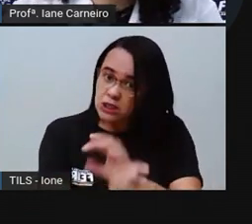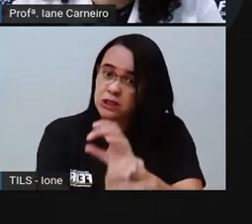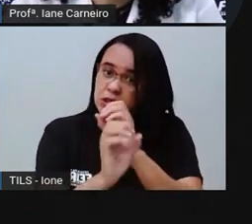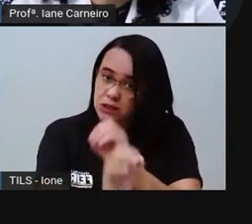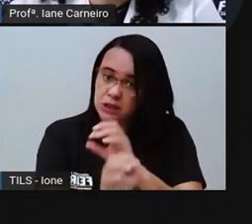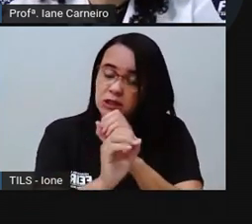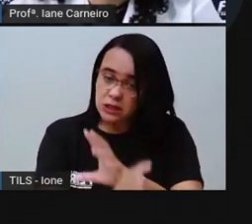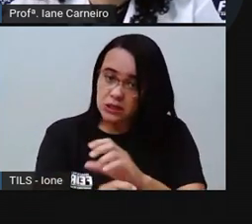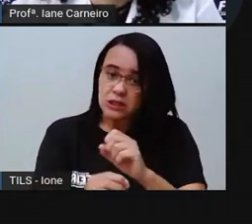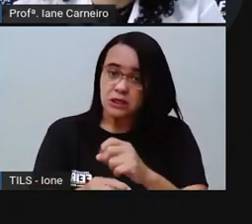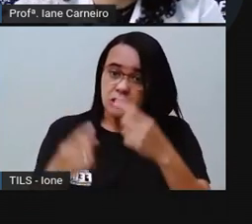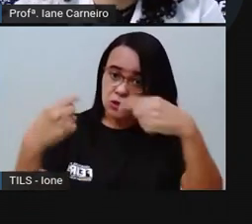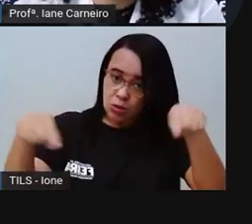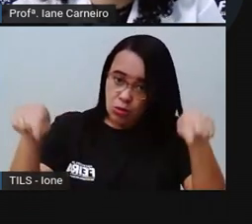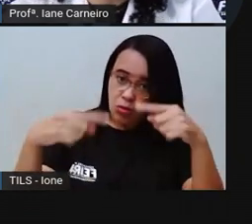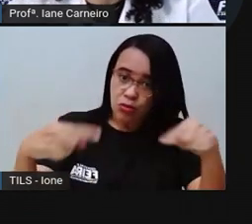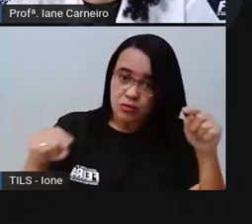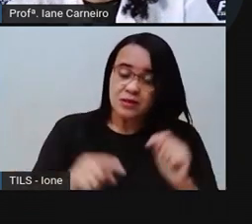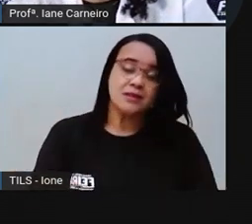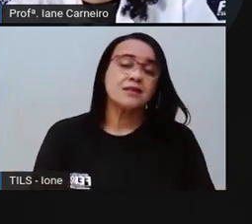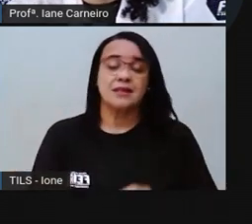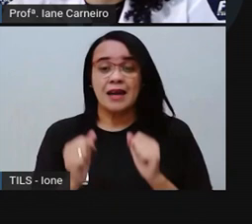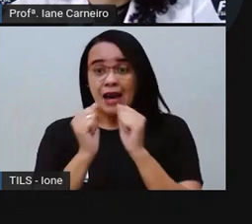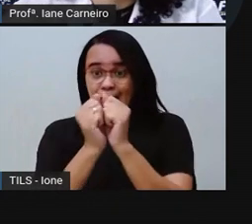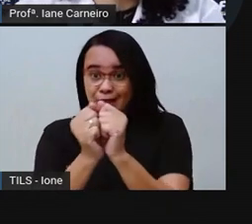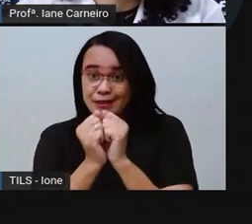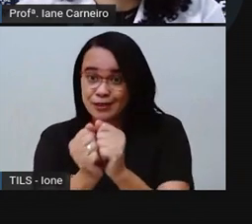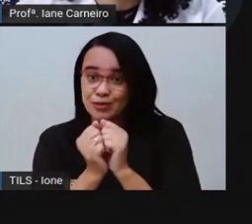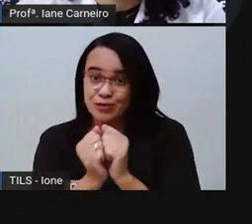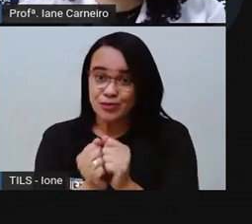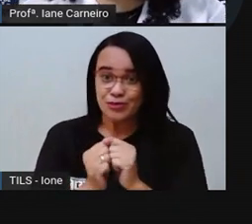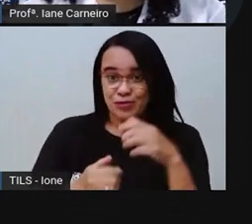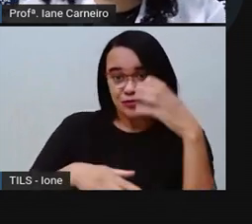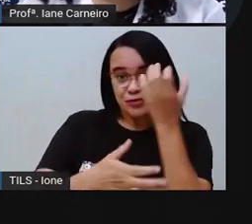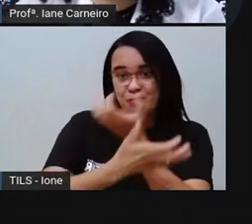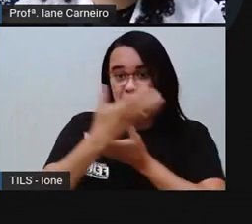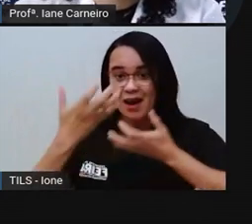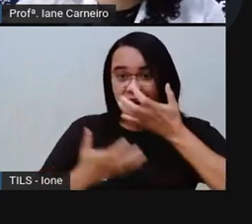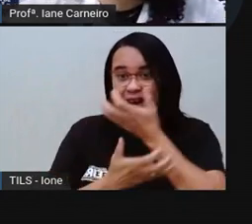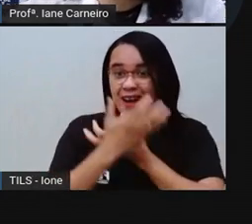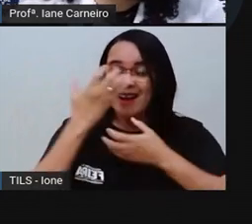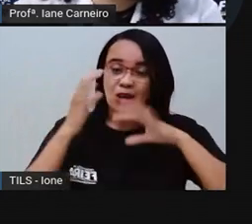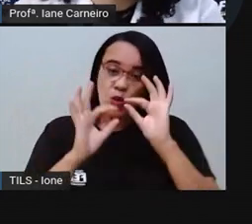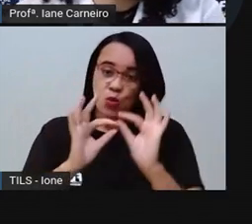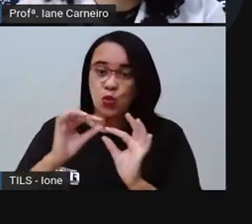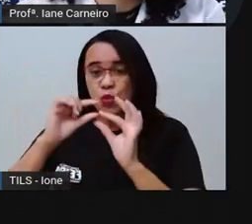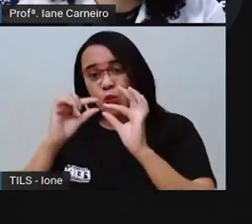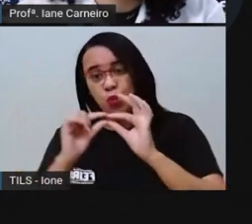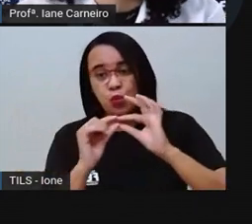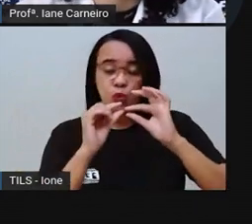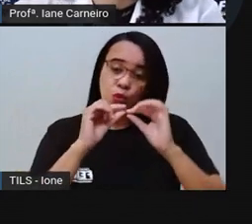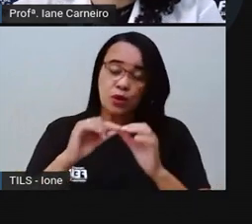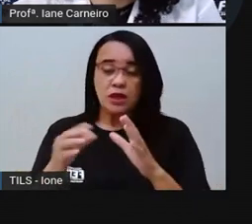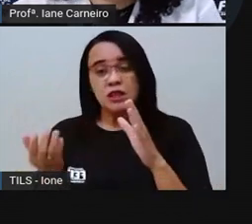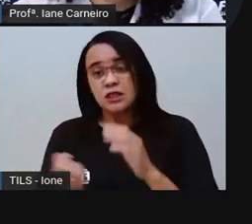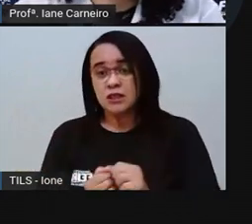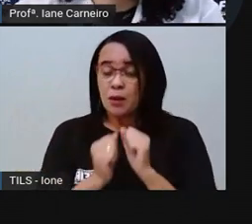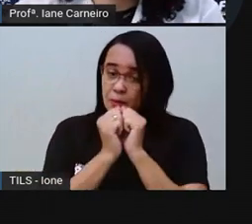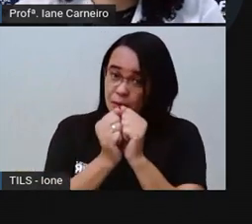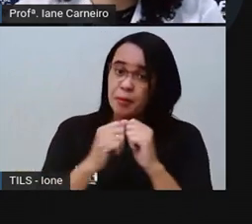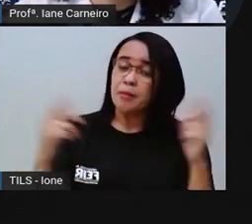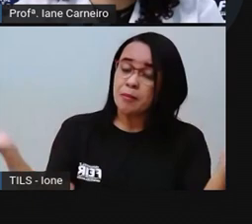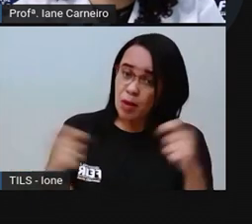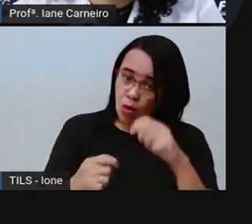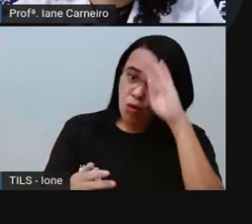senhora. E aí, podemos tocar e cantar juntos. Essa, eu nem acredito. Mas, vai